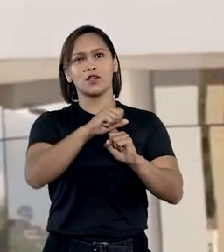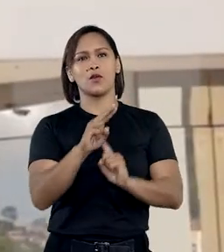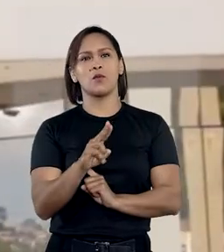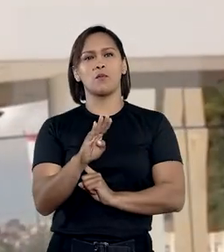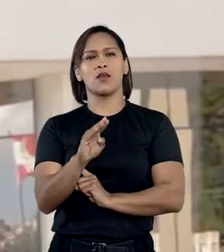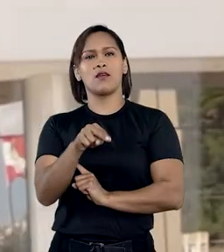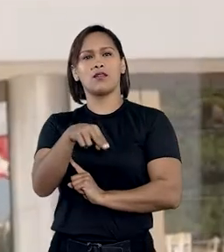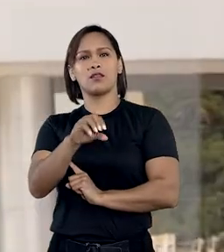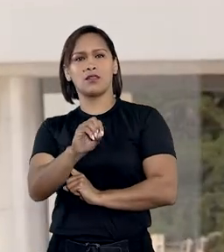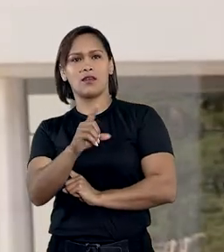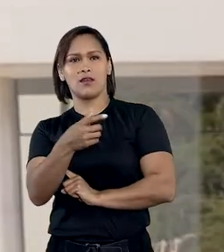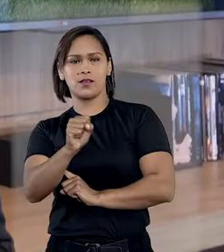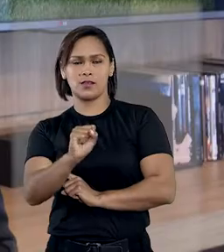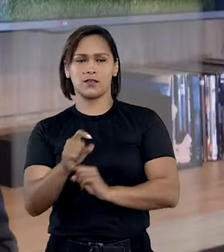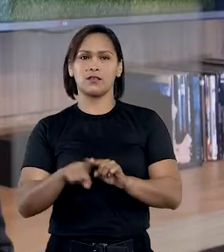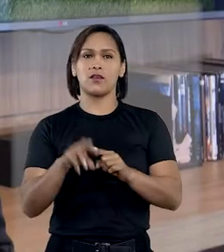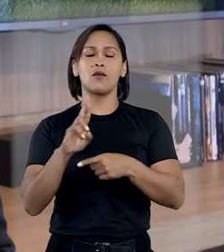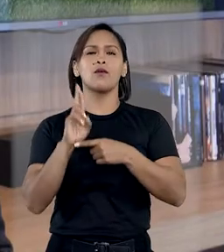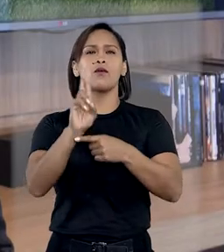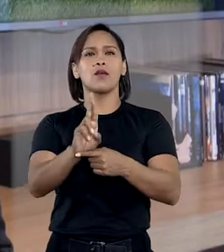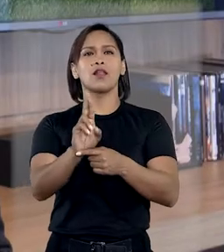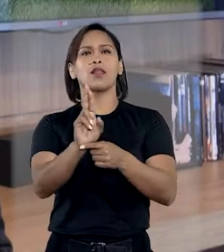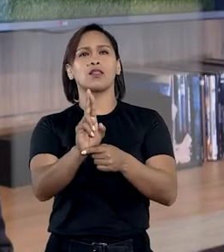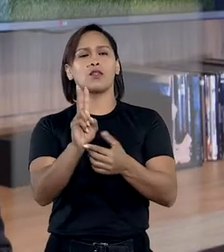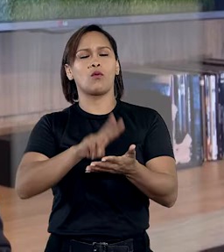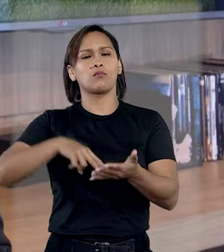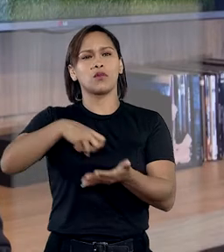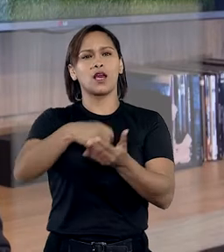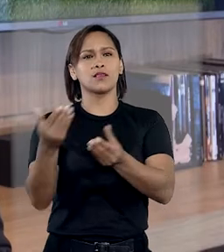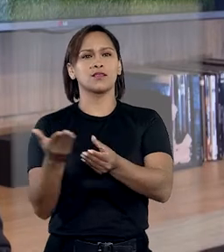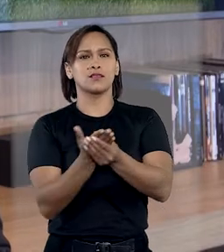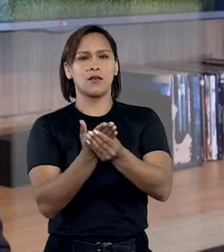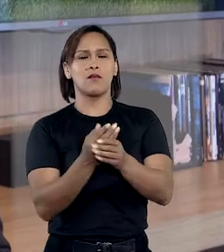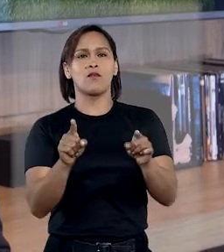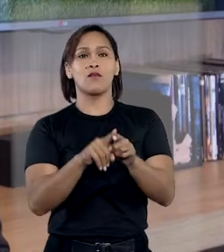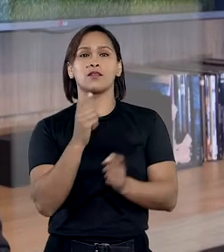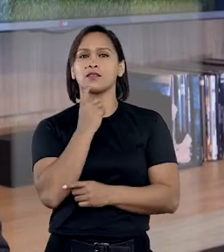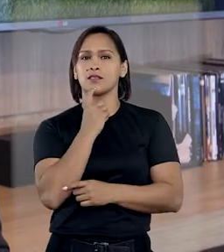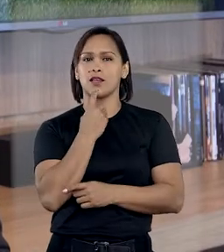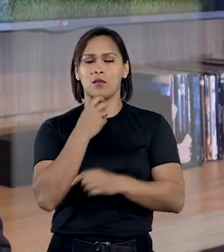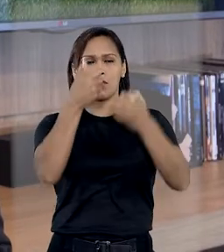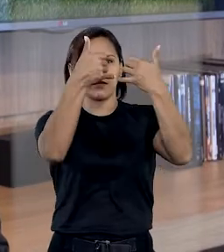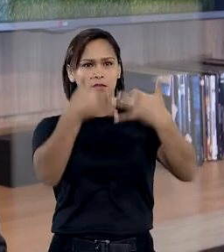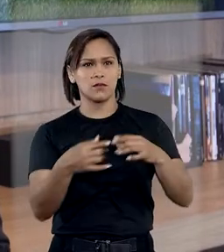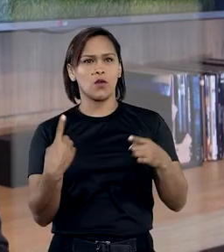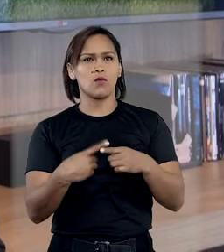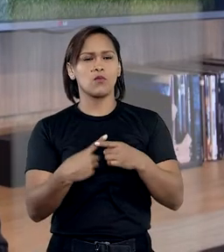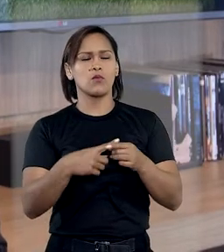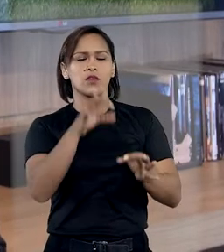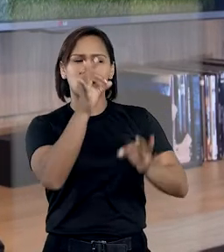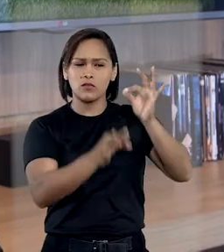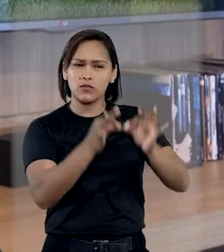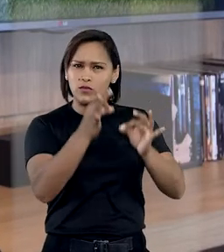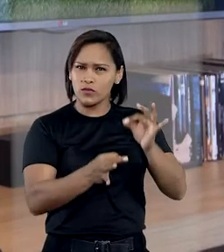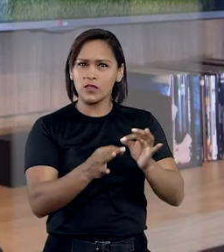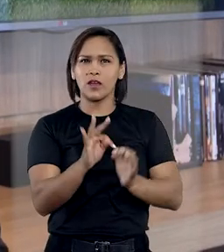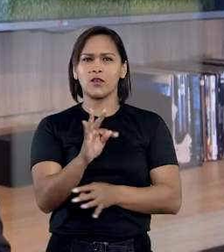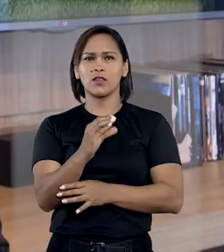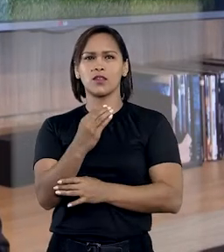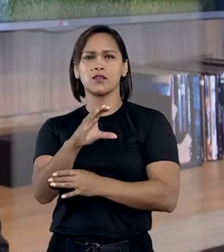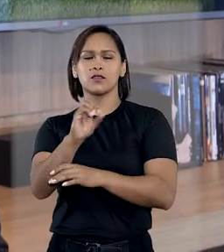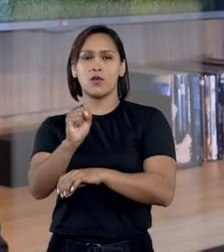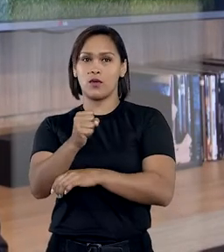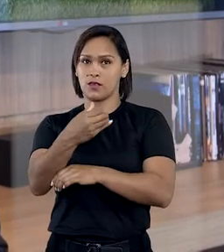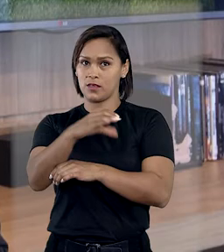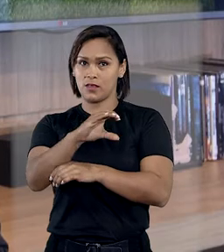Social, o BNDES. O relator da ação penal, ministro Luiz Felipe Salomão, explicou que ao julgar as contas